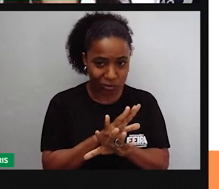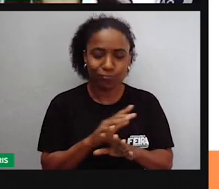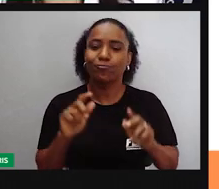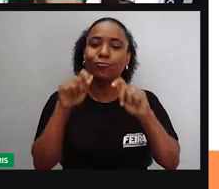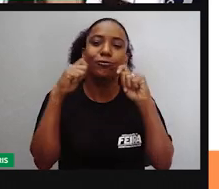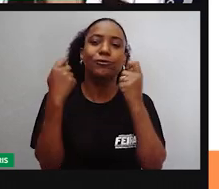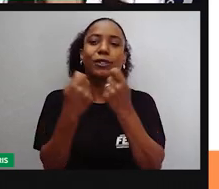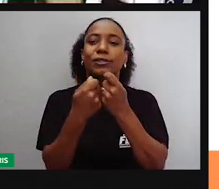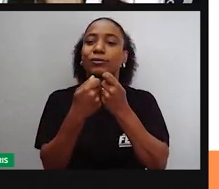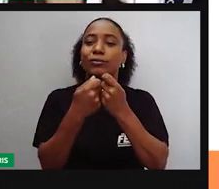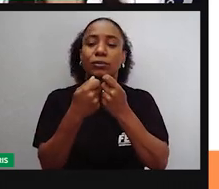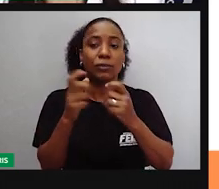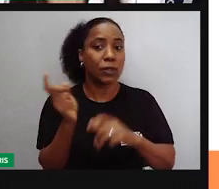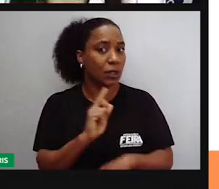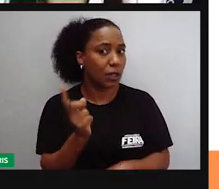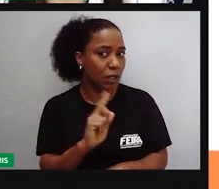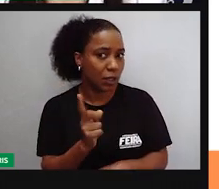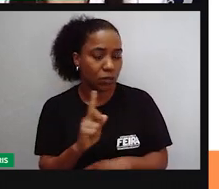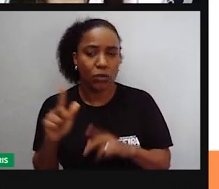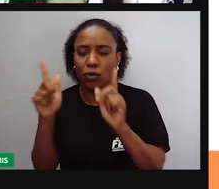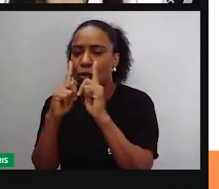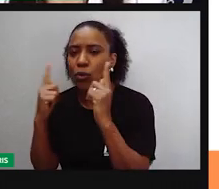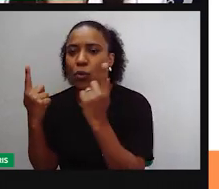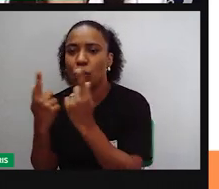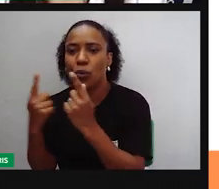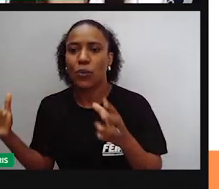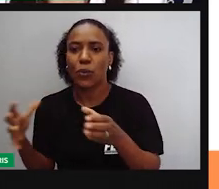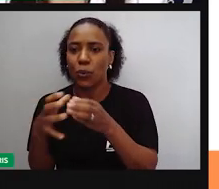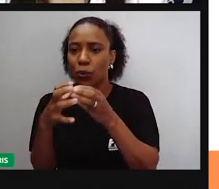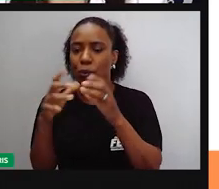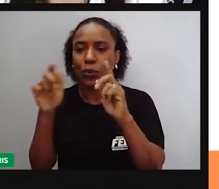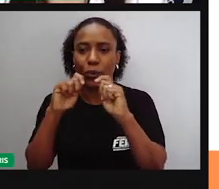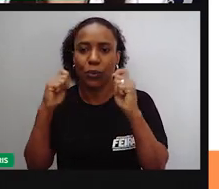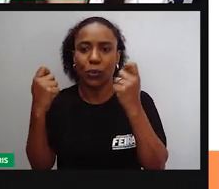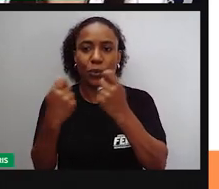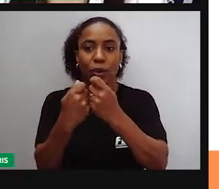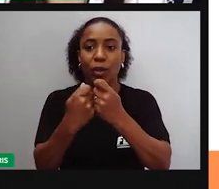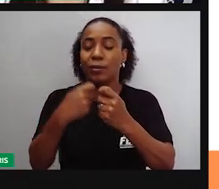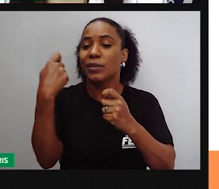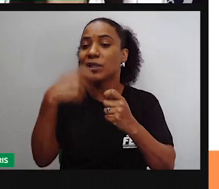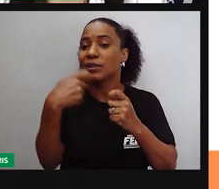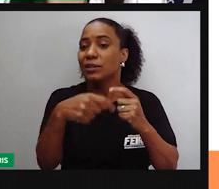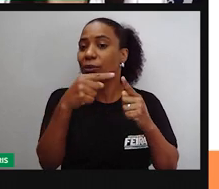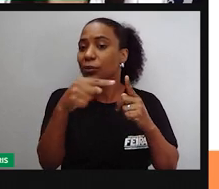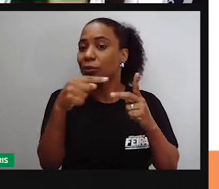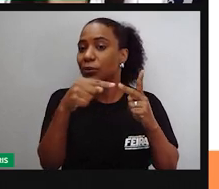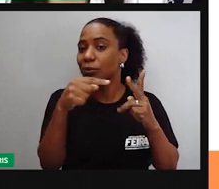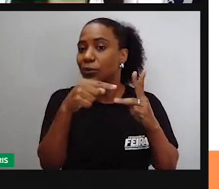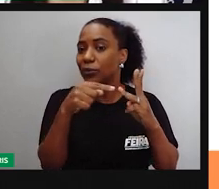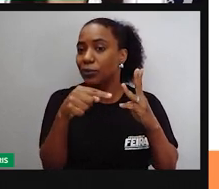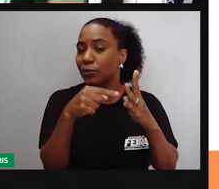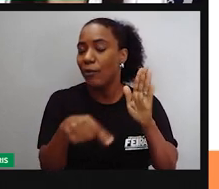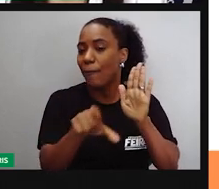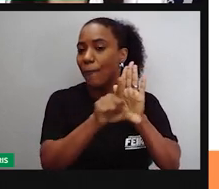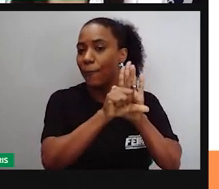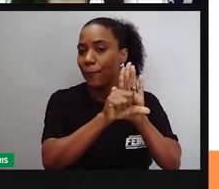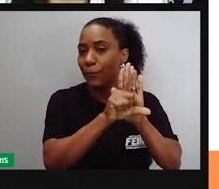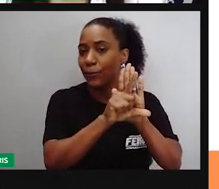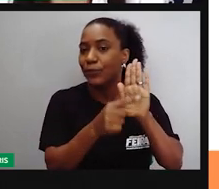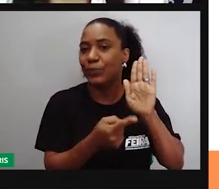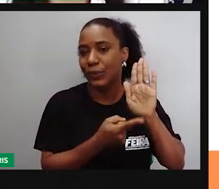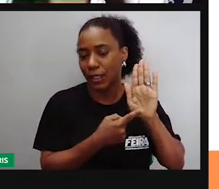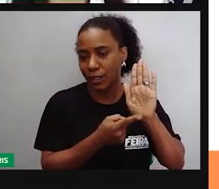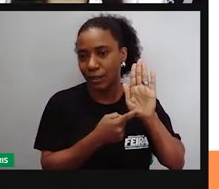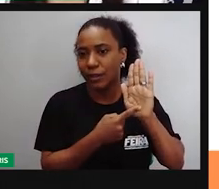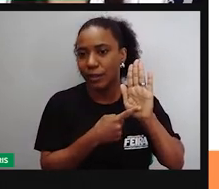dessa organização de pessoas, não é? E aí precisam seguir, ó, lá as leis, não é? Ao que diz as